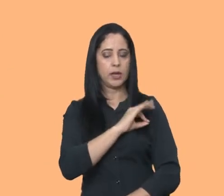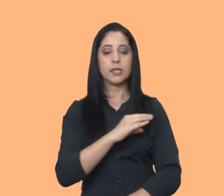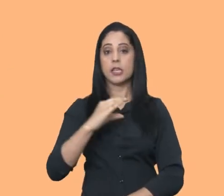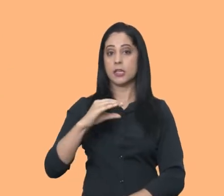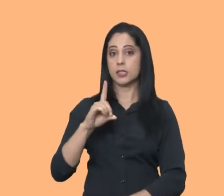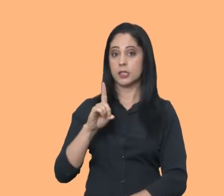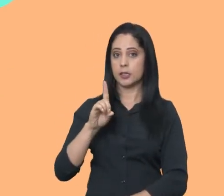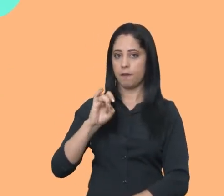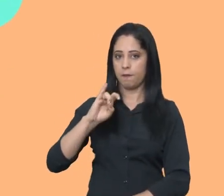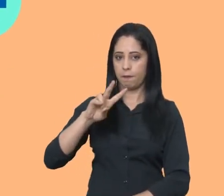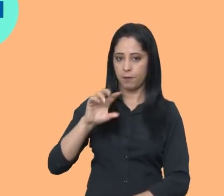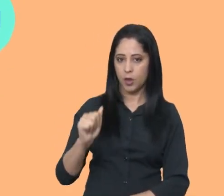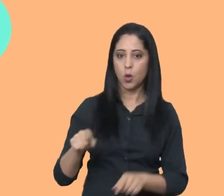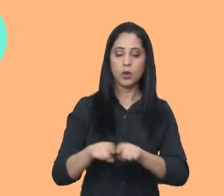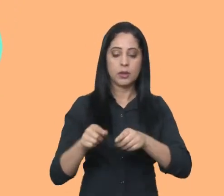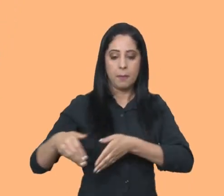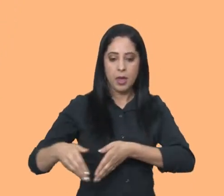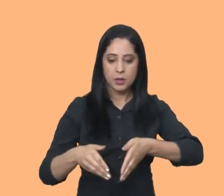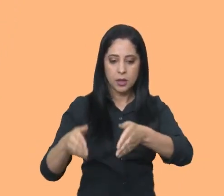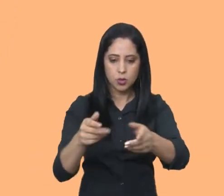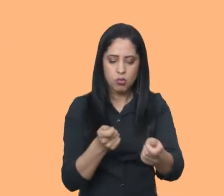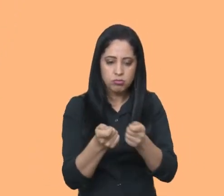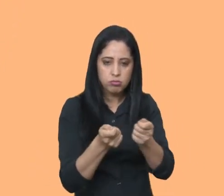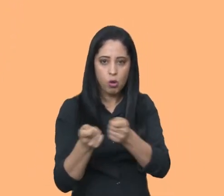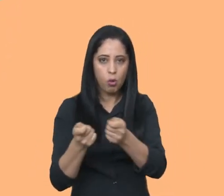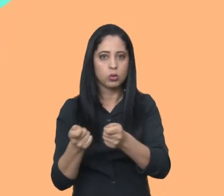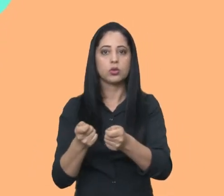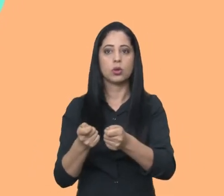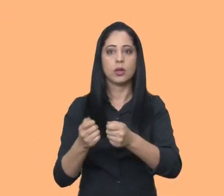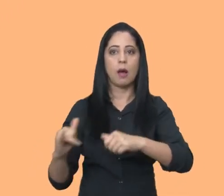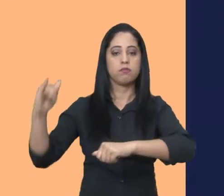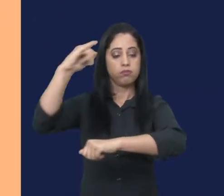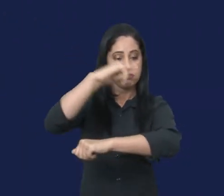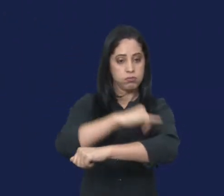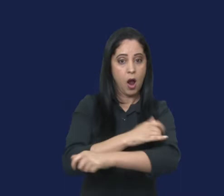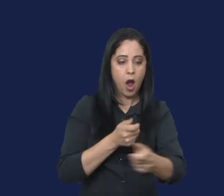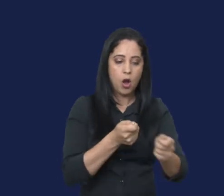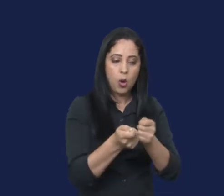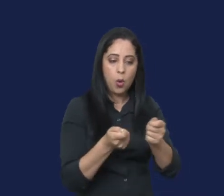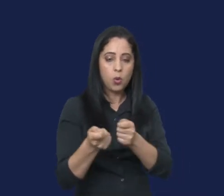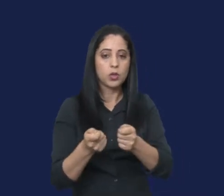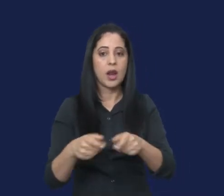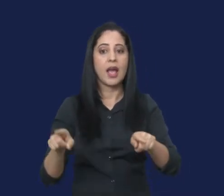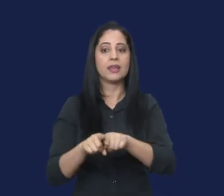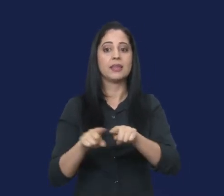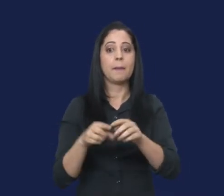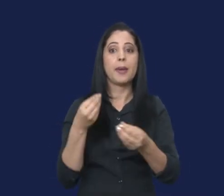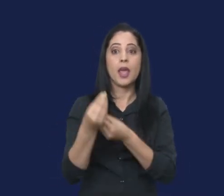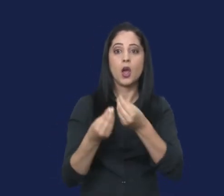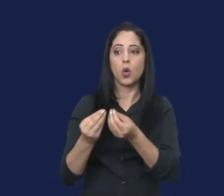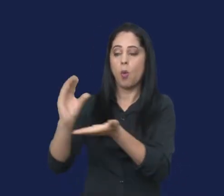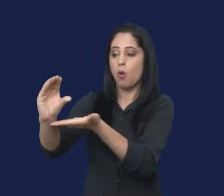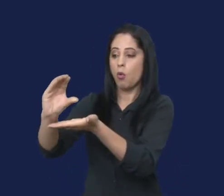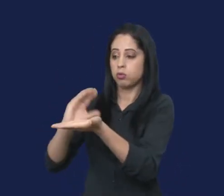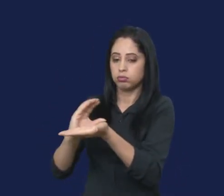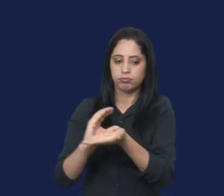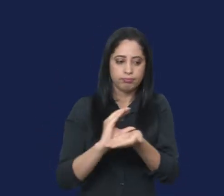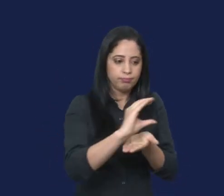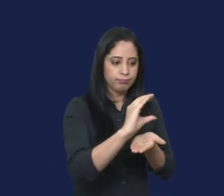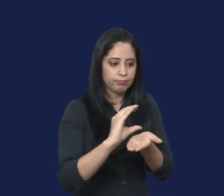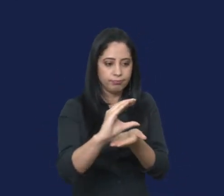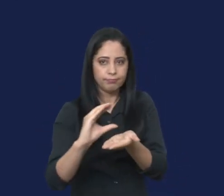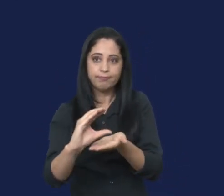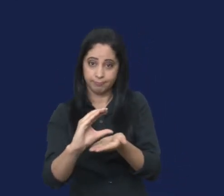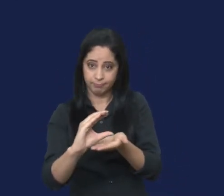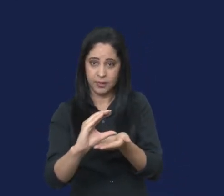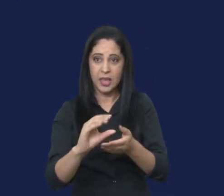civil, a gestão das estradas, portos, aeroportos, além da definição de como alocar os recursos e redefinir os